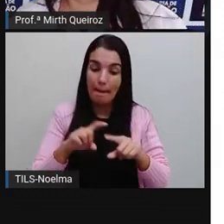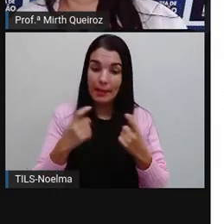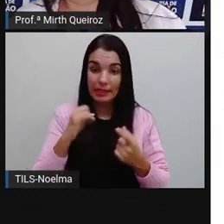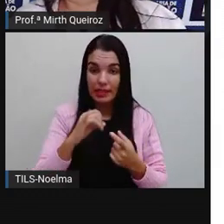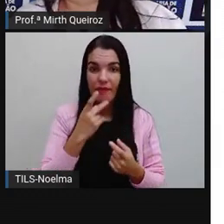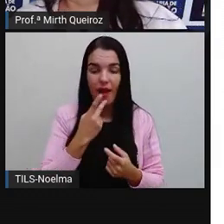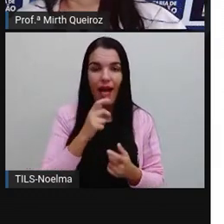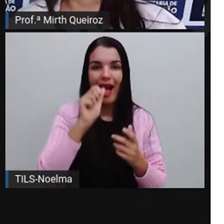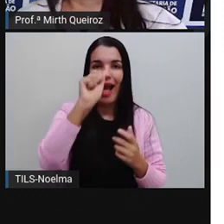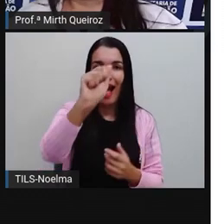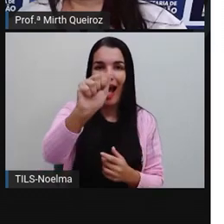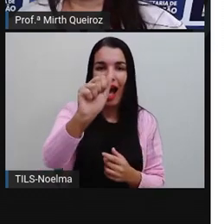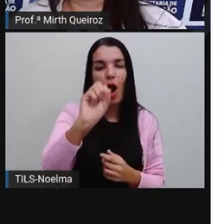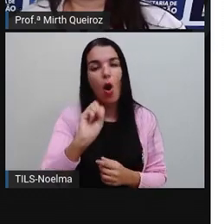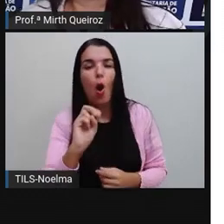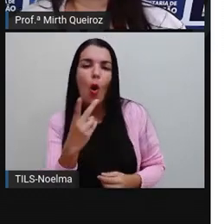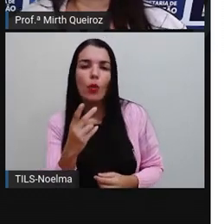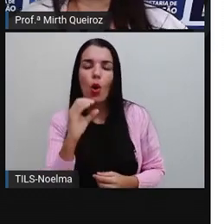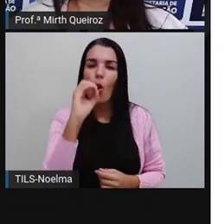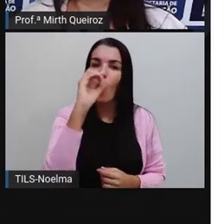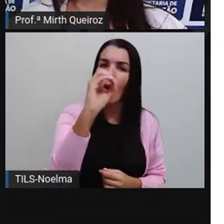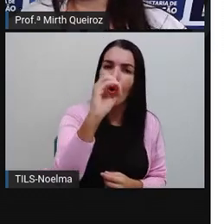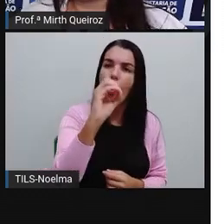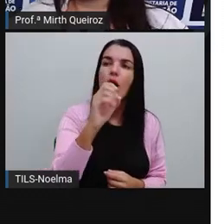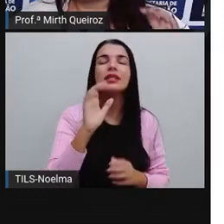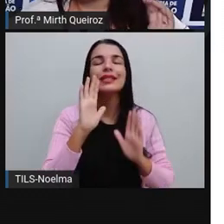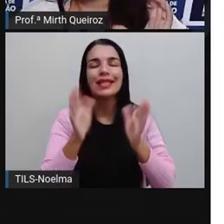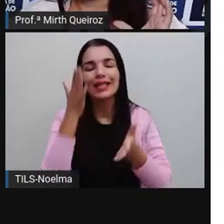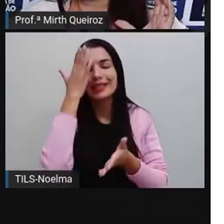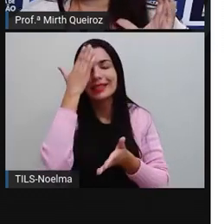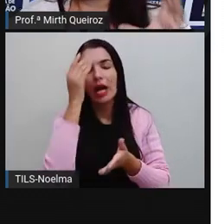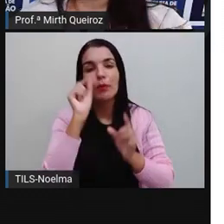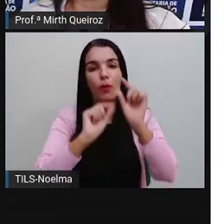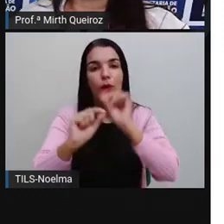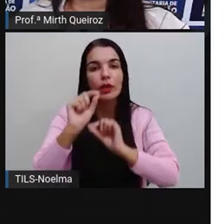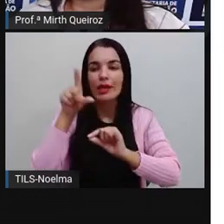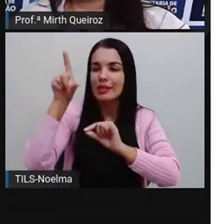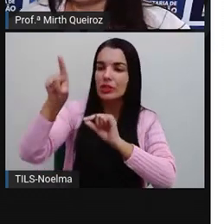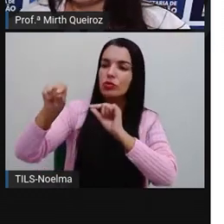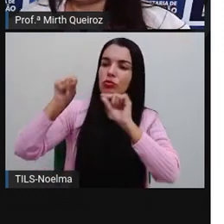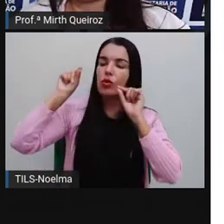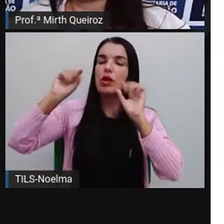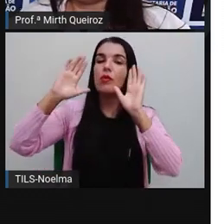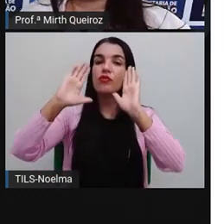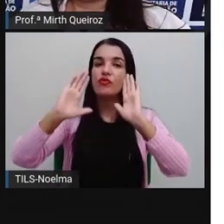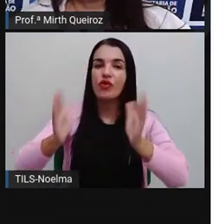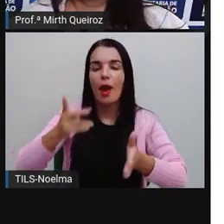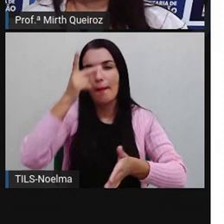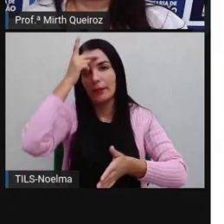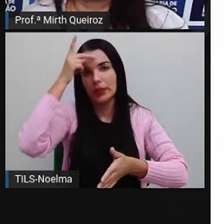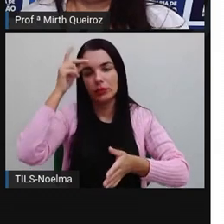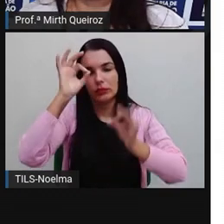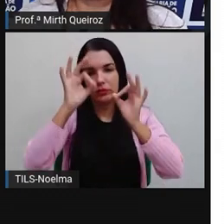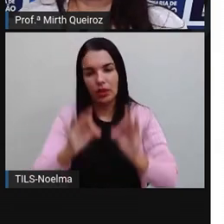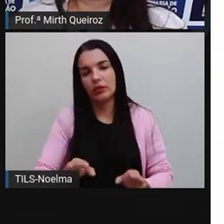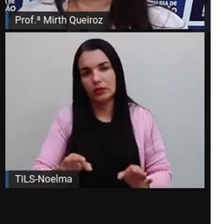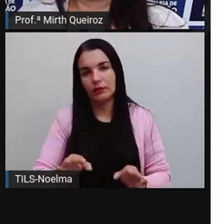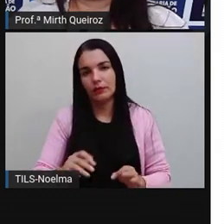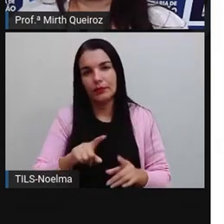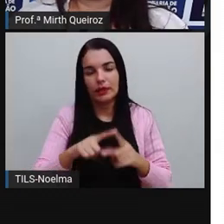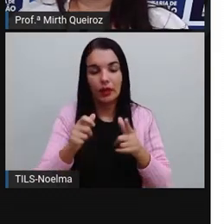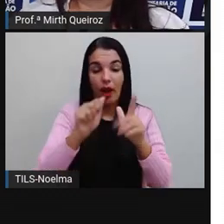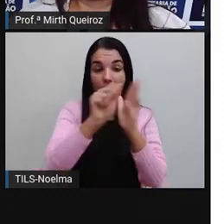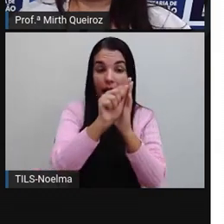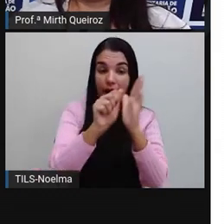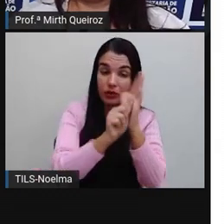a mulher, a gente já sabe aí de quem se trata, porque nós estamos definindo quem é, certo? Então, artigos